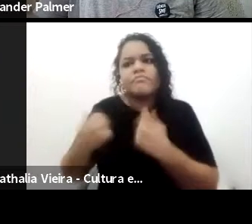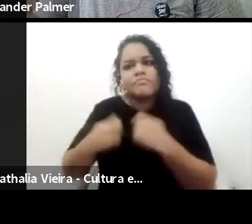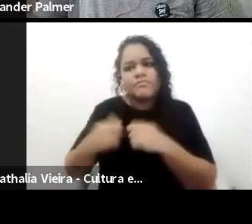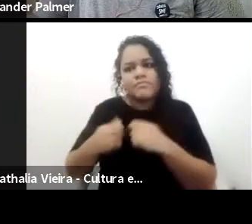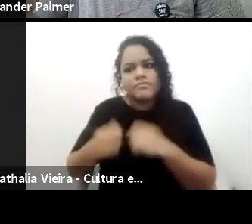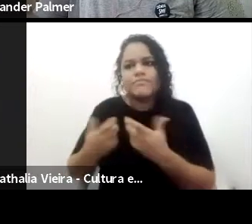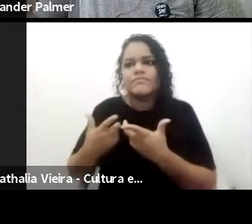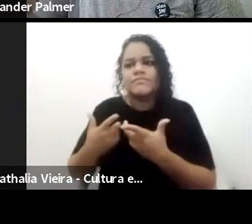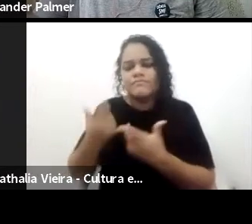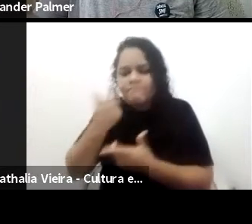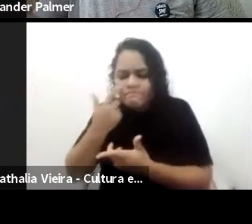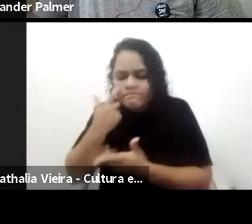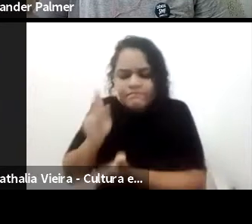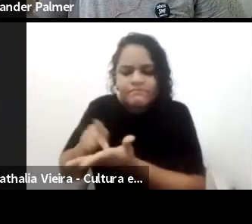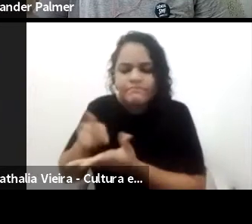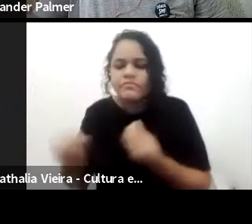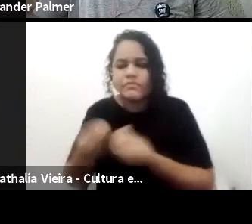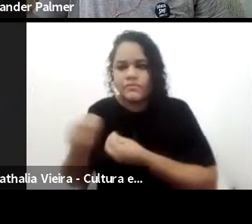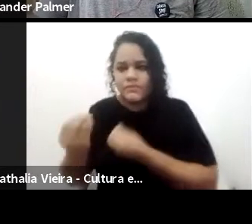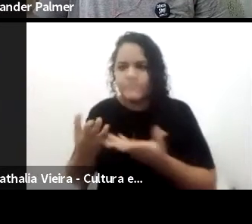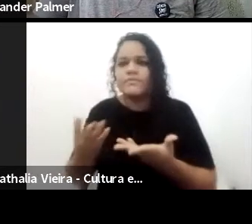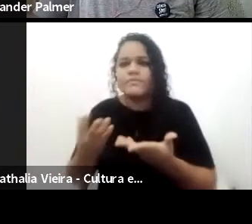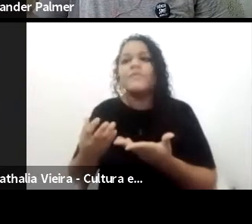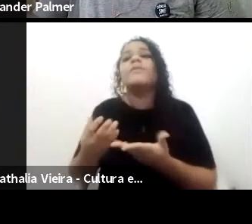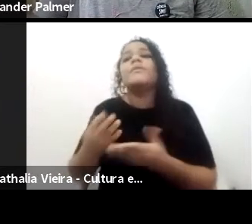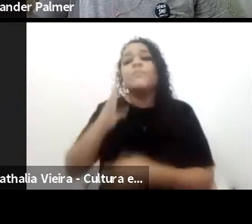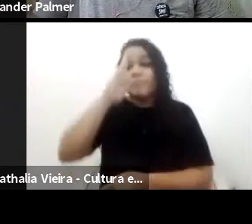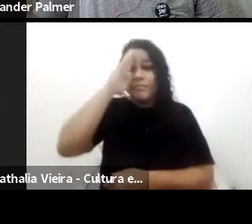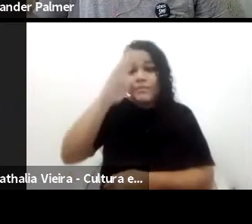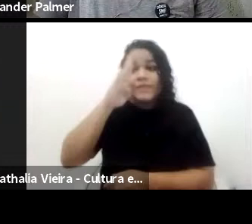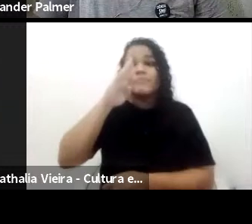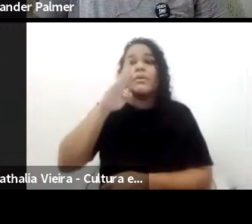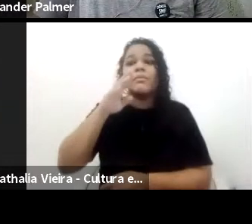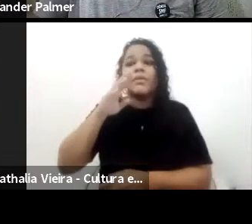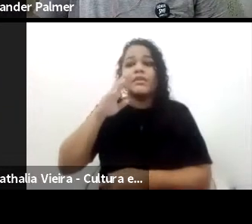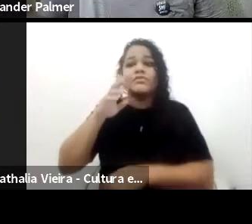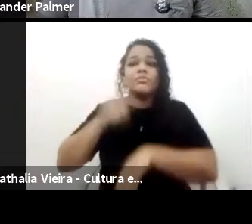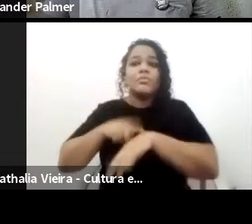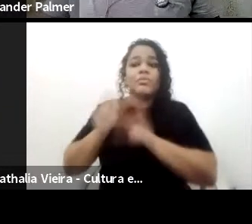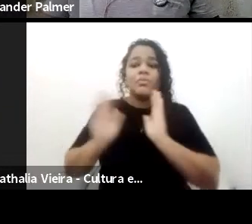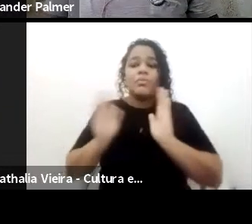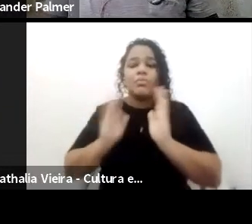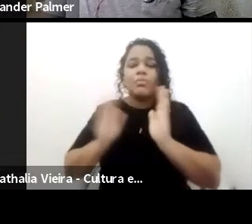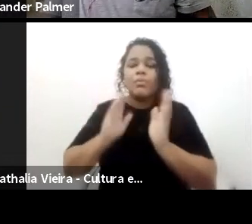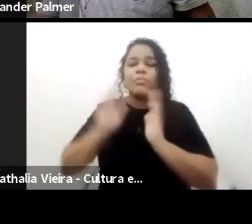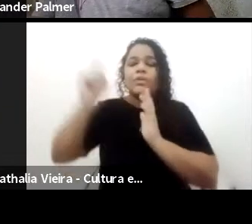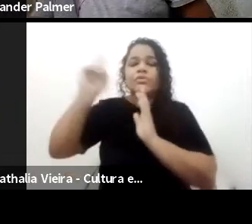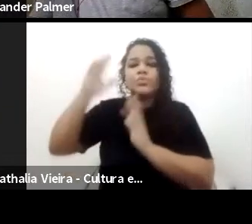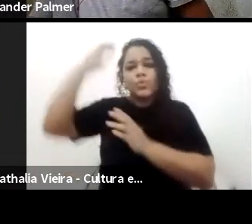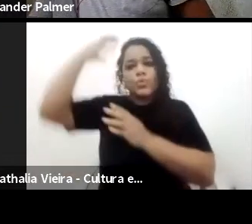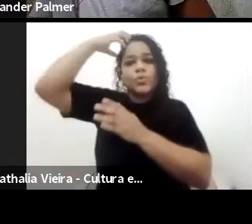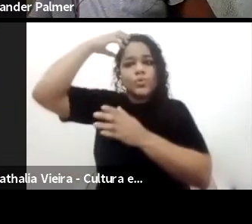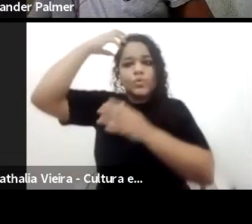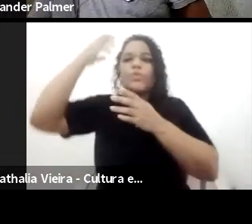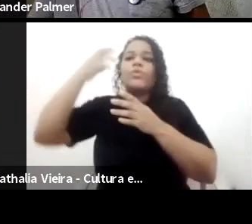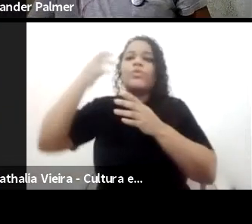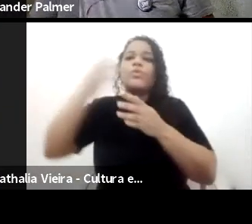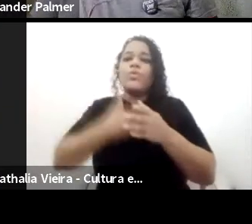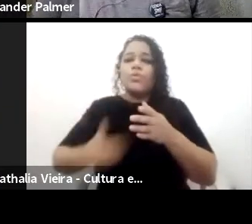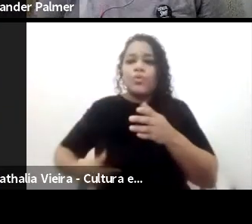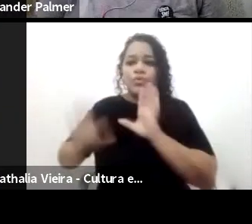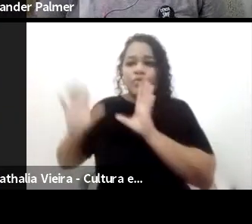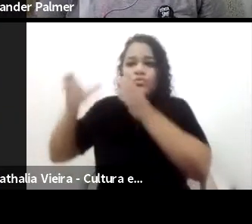momento de chegada da corte. Ela precisa ser mais compreendida, melhor compreendida e o reflexo dessa